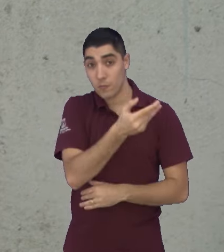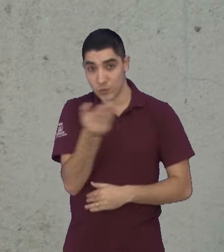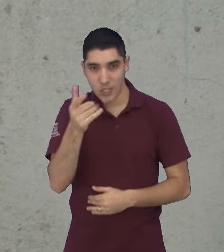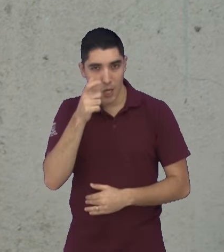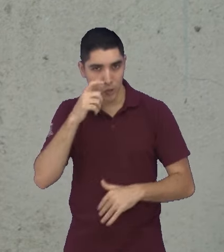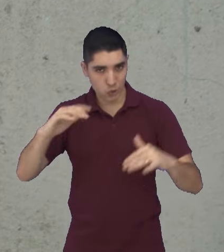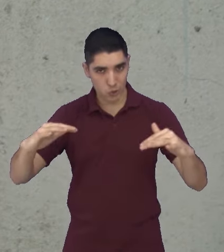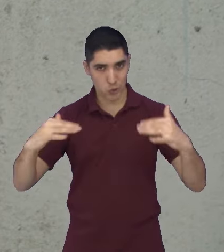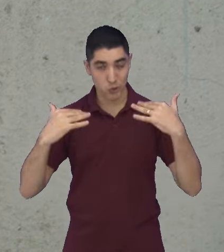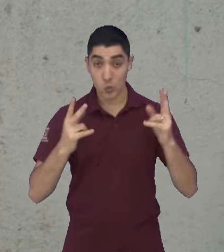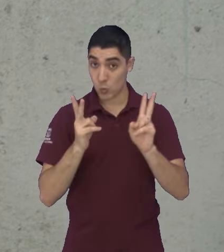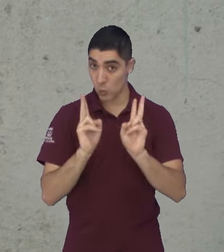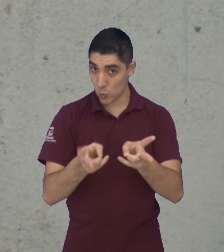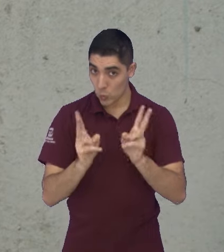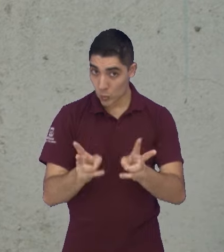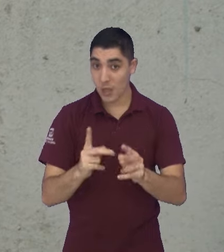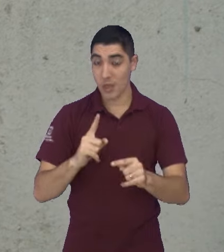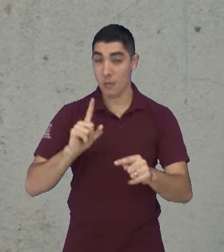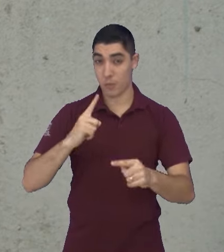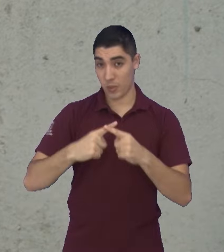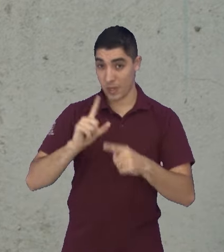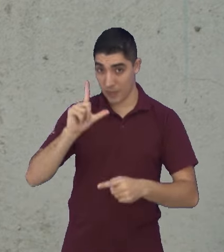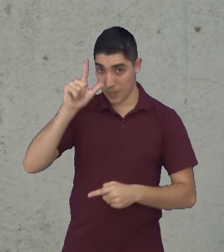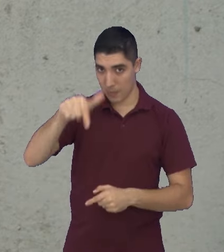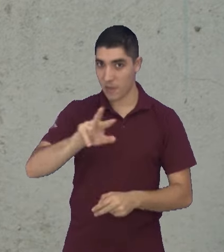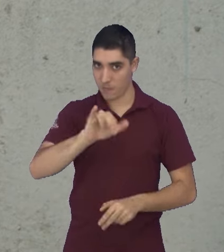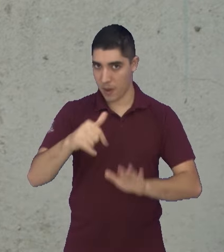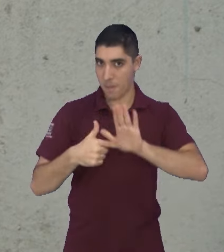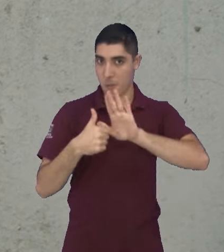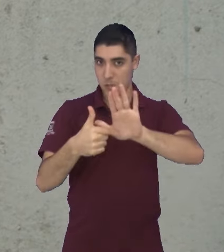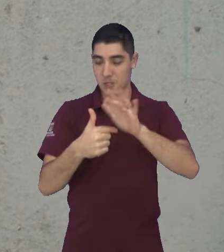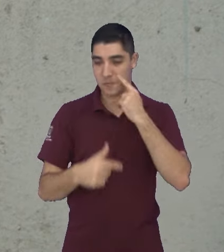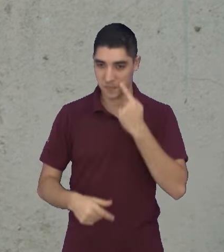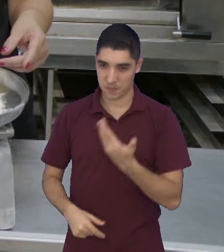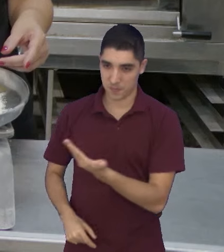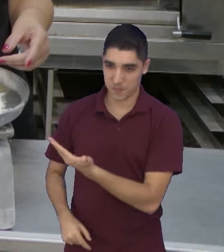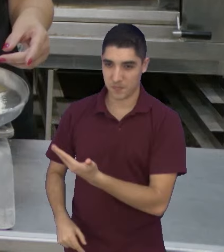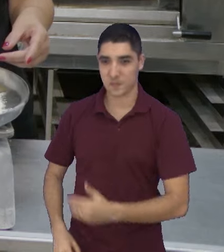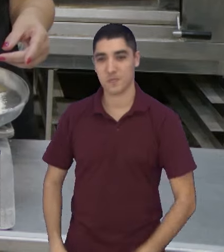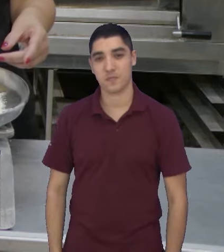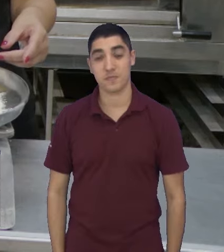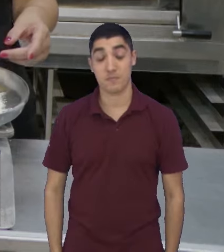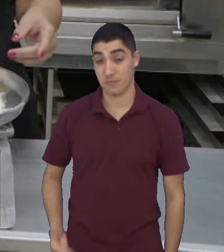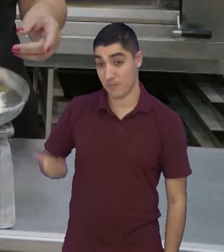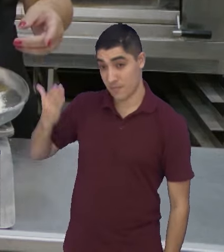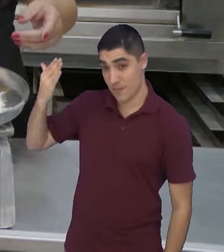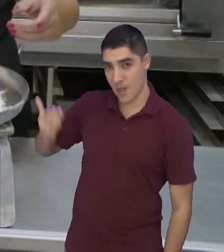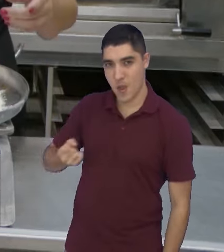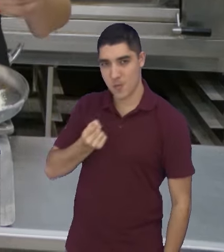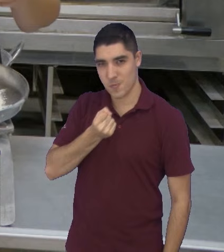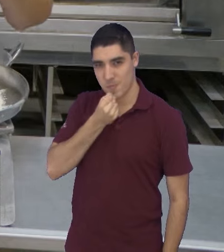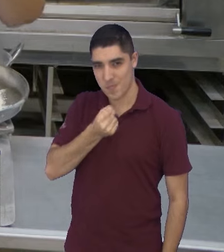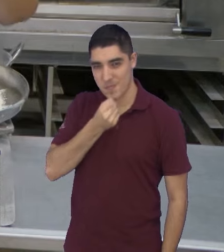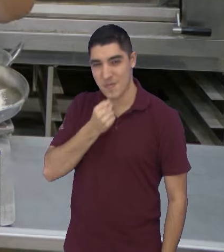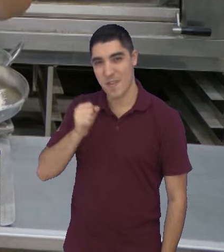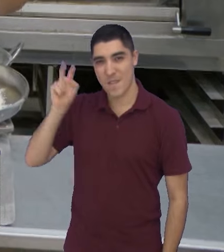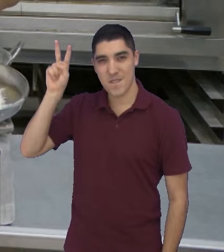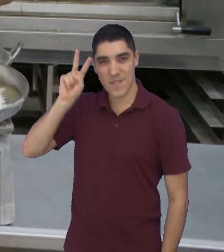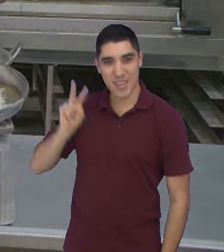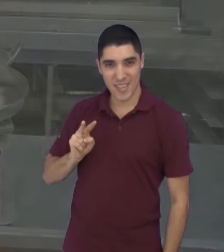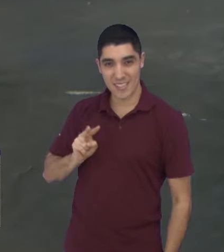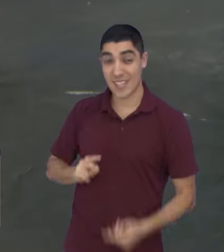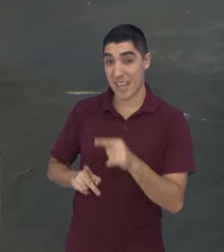acompanhando, fique com a gente, porque já já tem mais aqui no Estação Mercado. A repórter e padeira por um dia, Vanessa